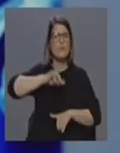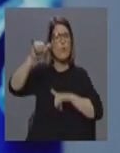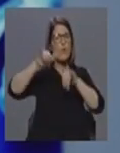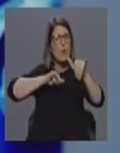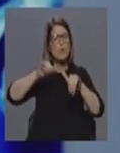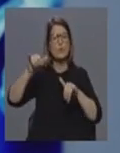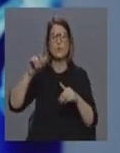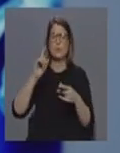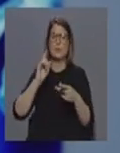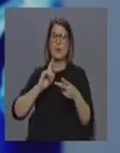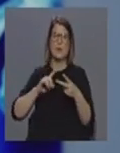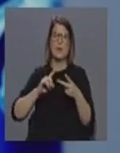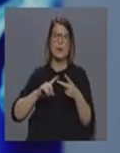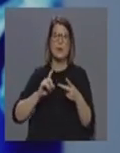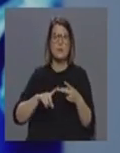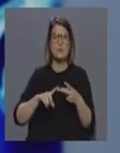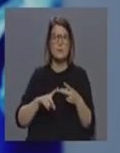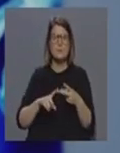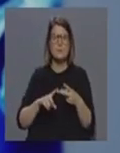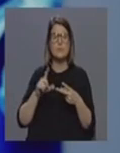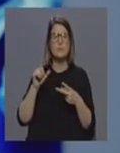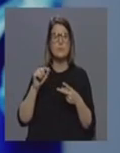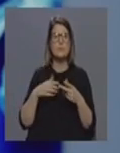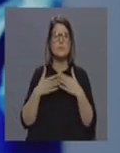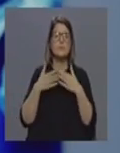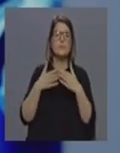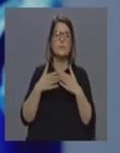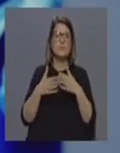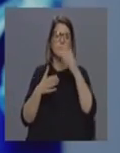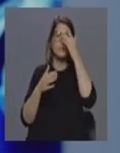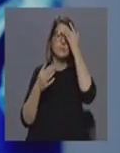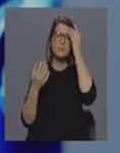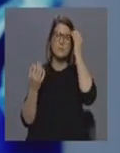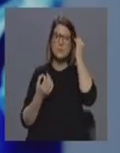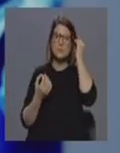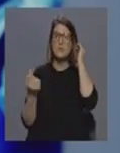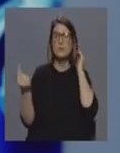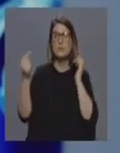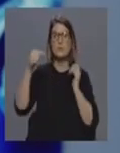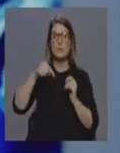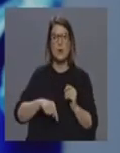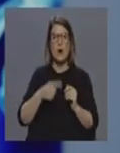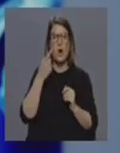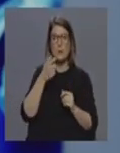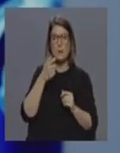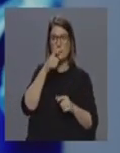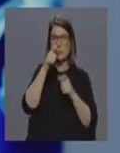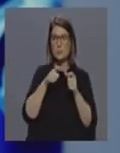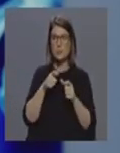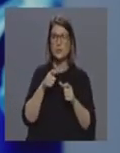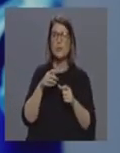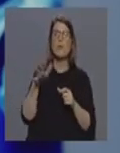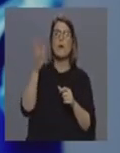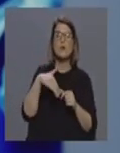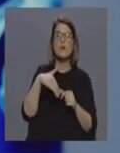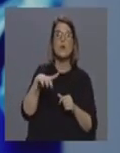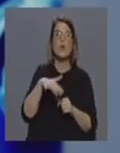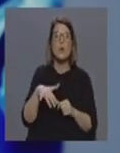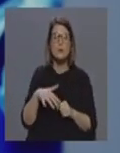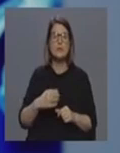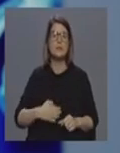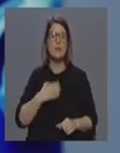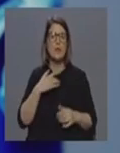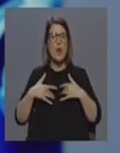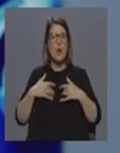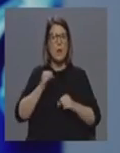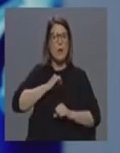entrando em embarcações marítimas que, entanto, chegam à região para verificar passageiros, a sua proveniência, se há sinais ou sintomas